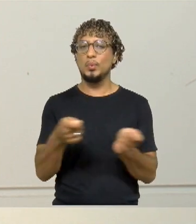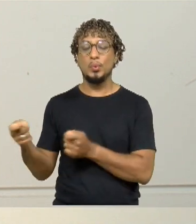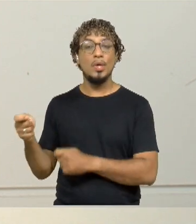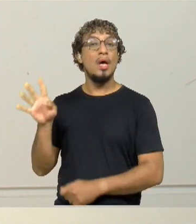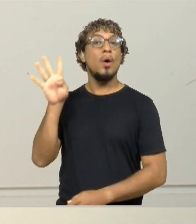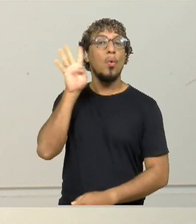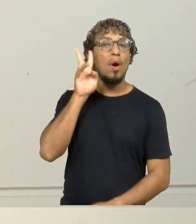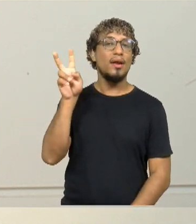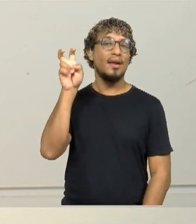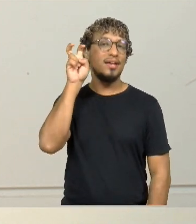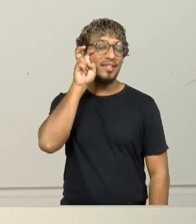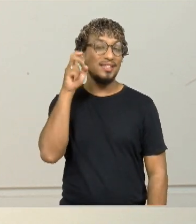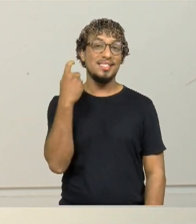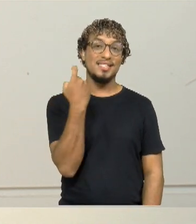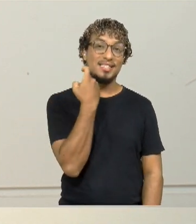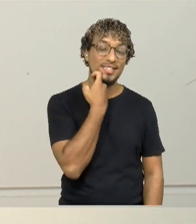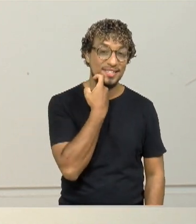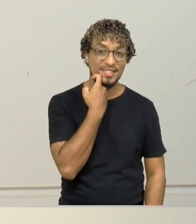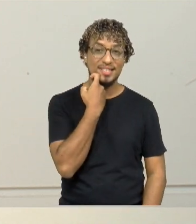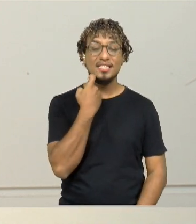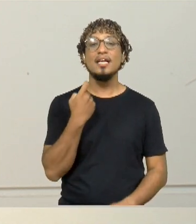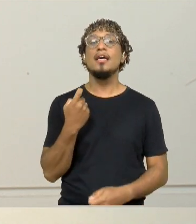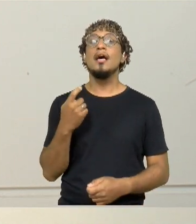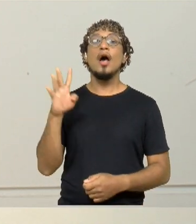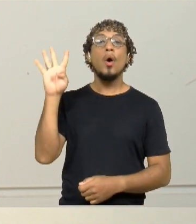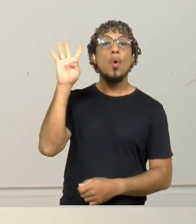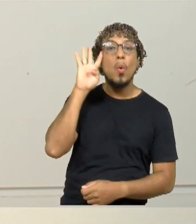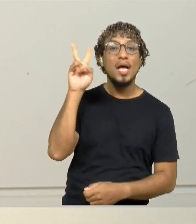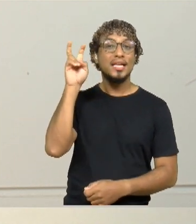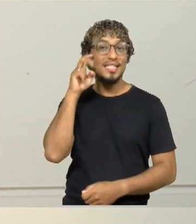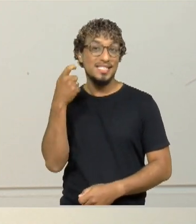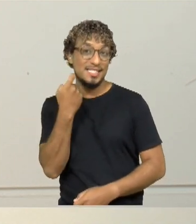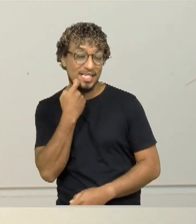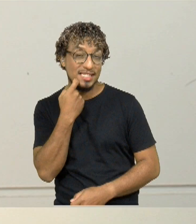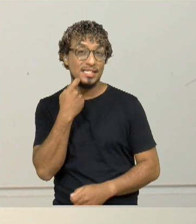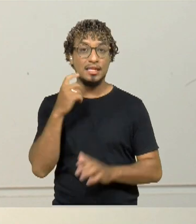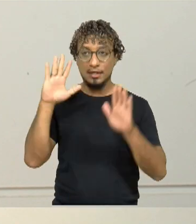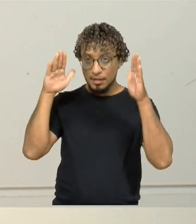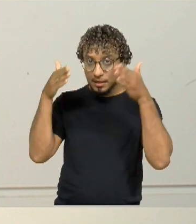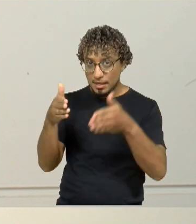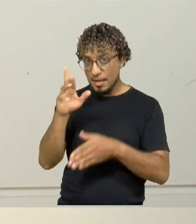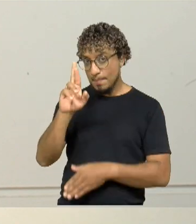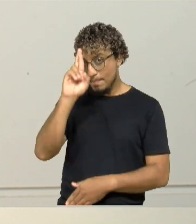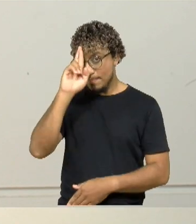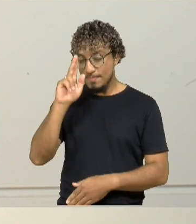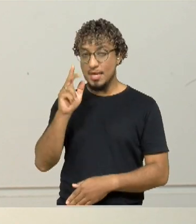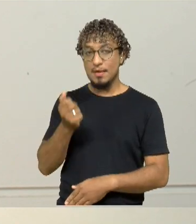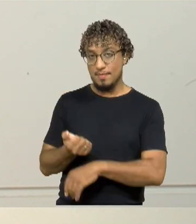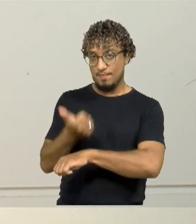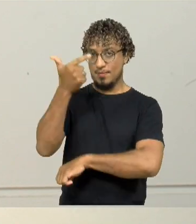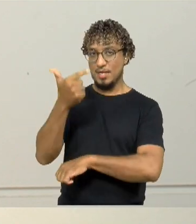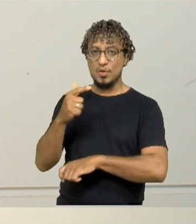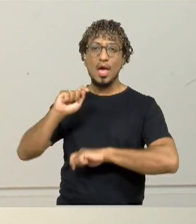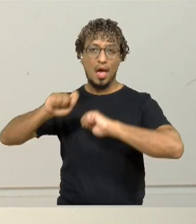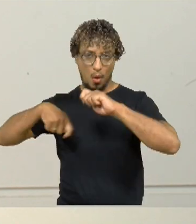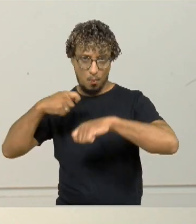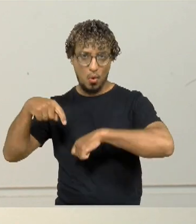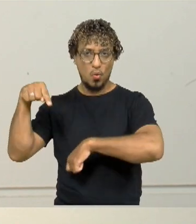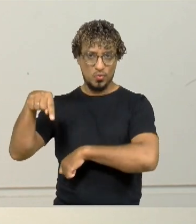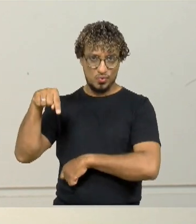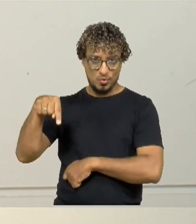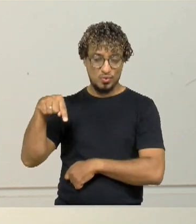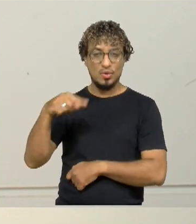quartas, quintas e sextas, né? As quartas, quintas e sextas, nas sessões da faixa do meio-dia, né? Que é essa do almoço,